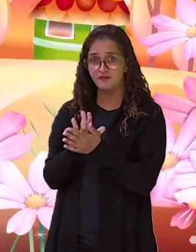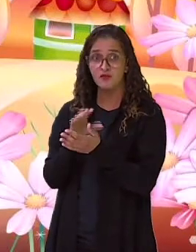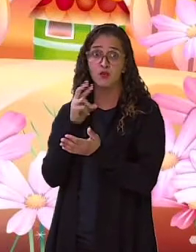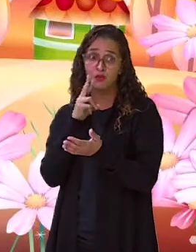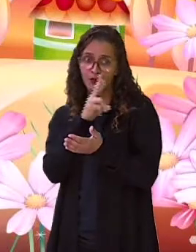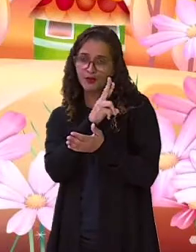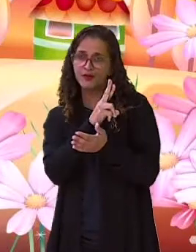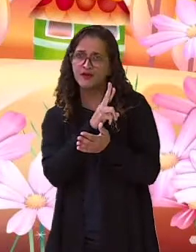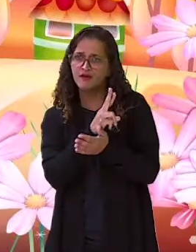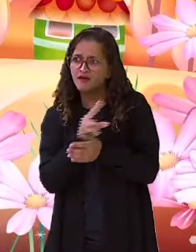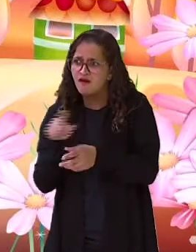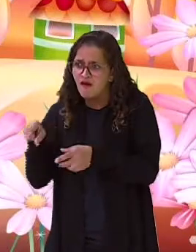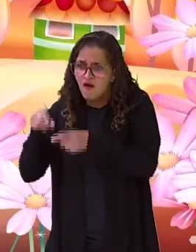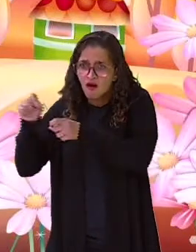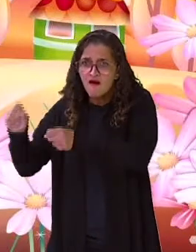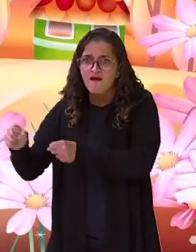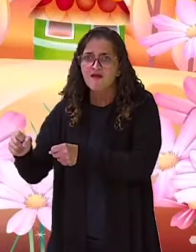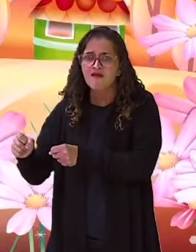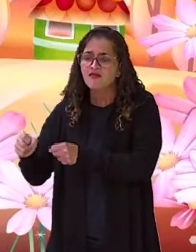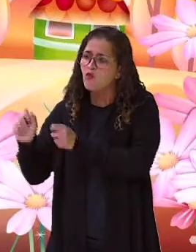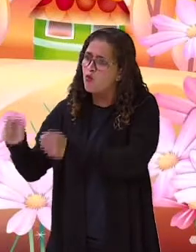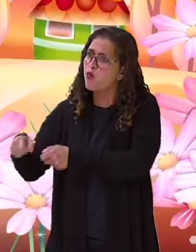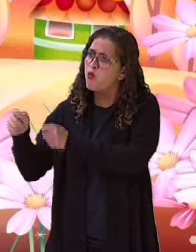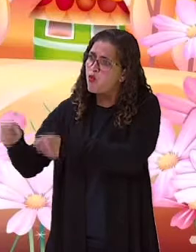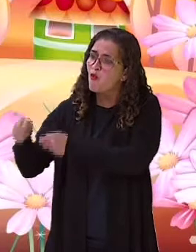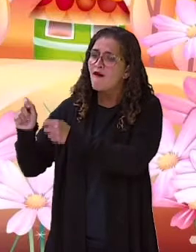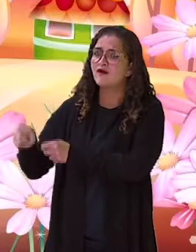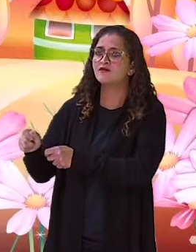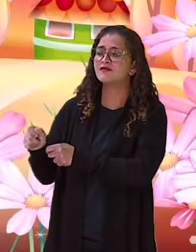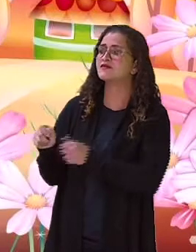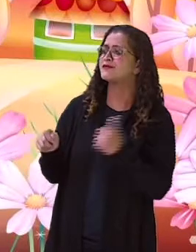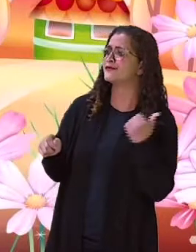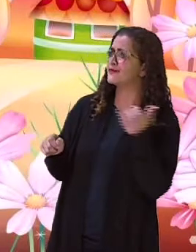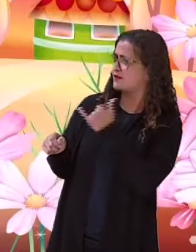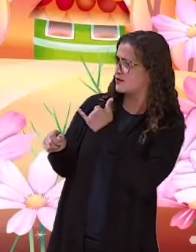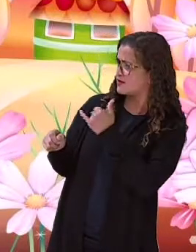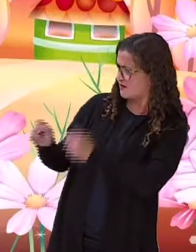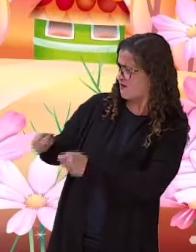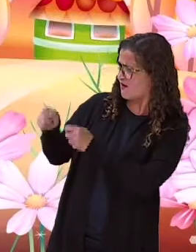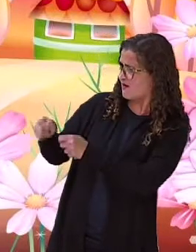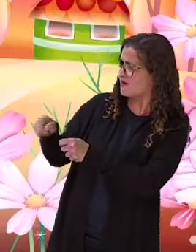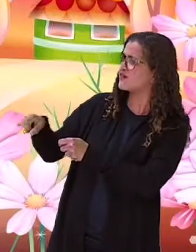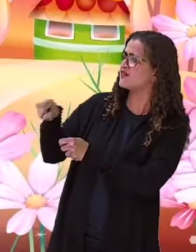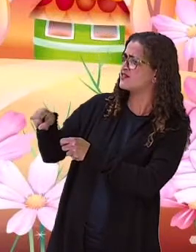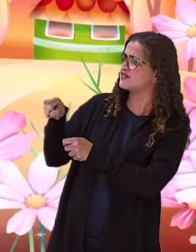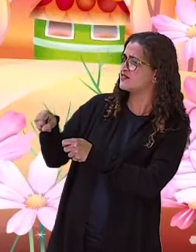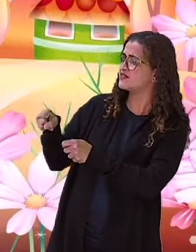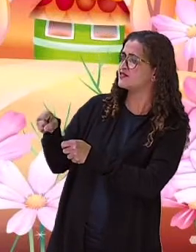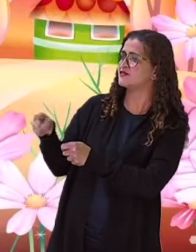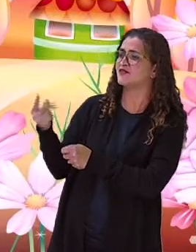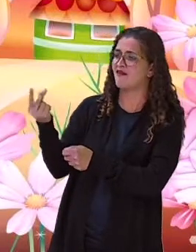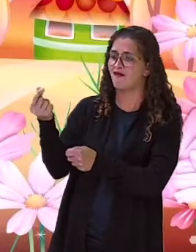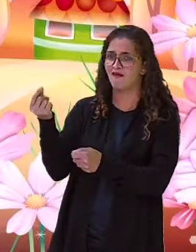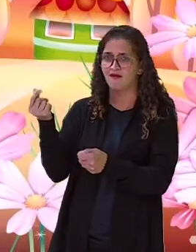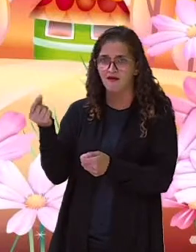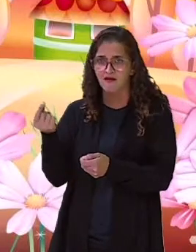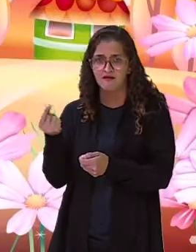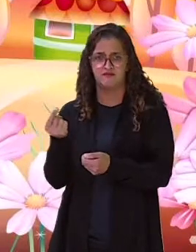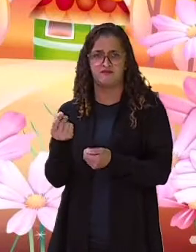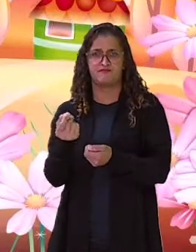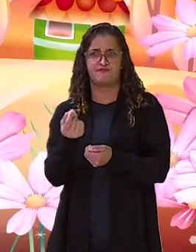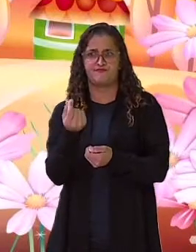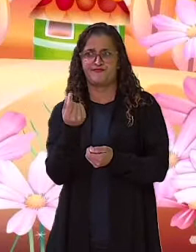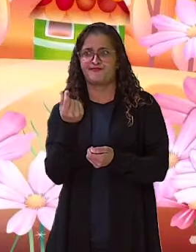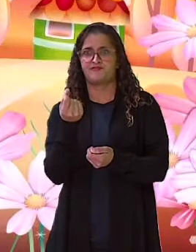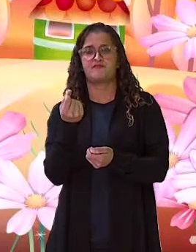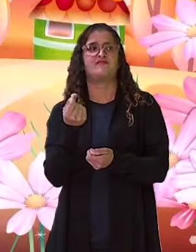Trabalhando desse jeito, o senhor deve ganhar um bom dinheiro. Dinheiro? O homem até deu risada.